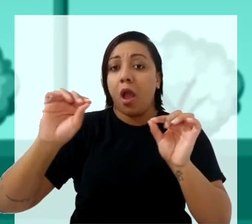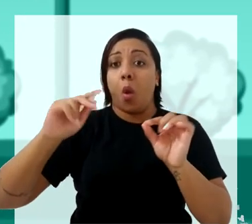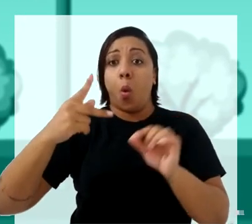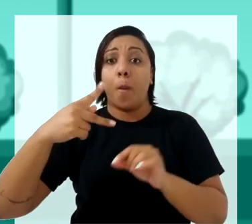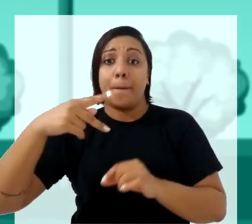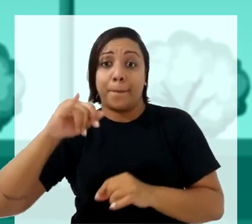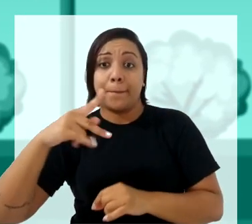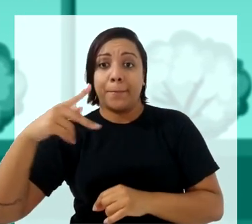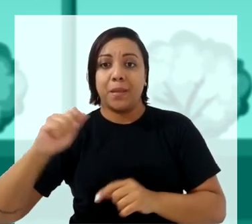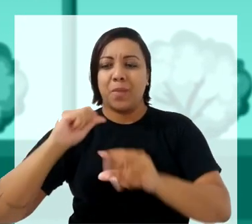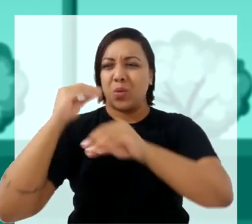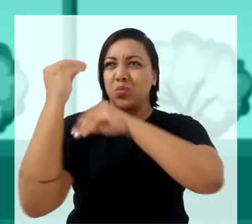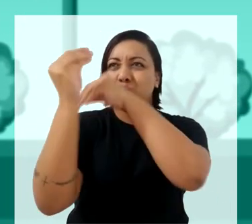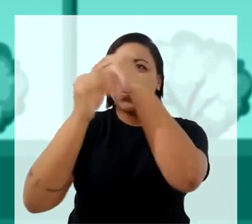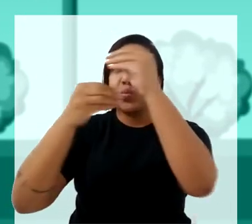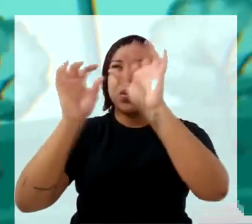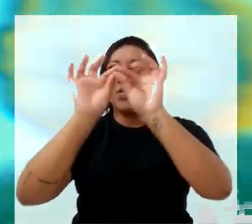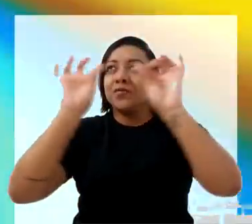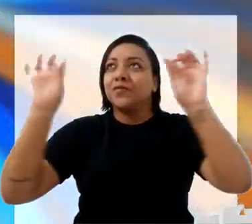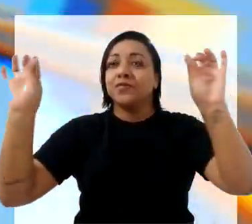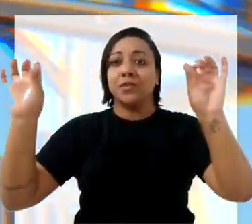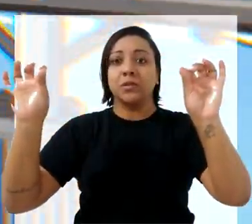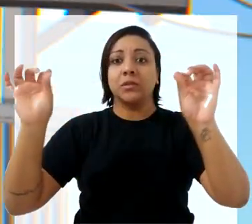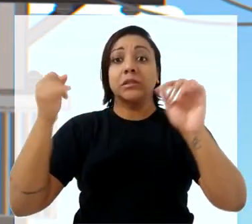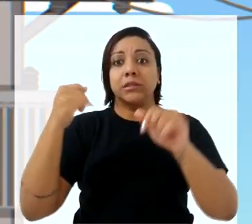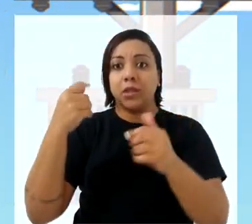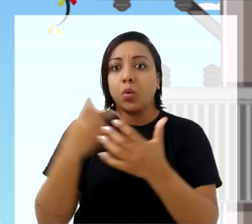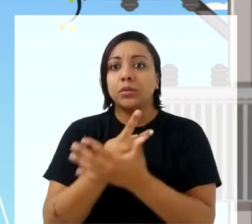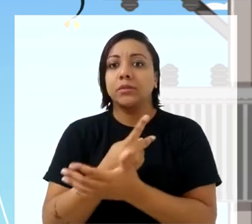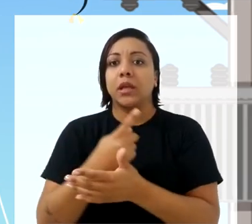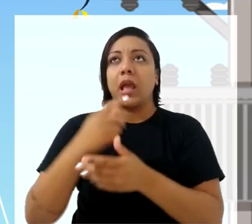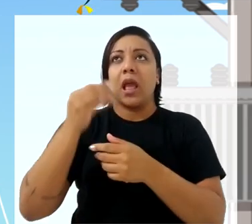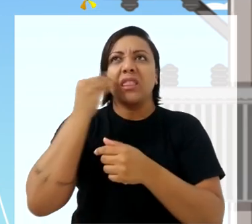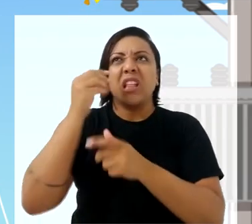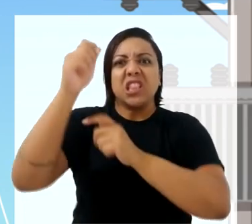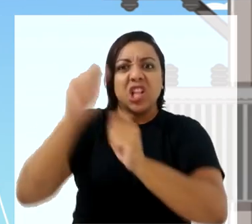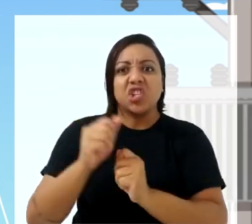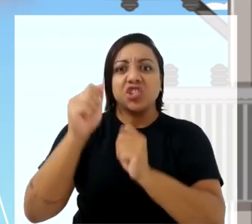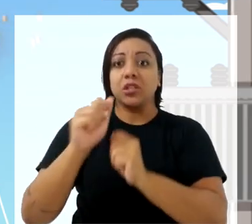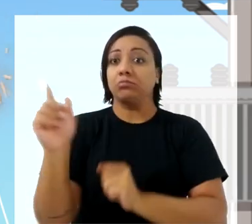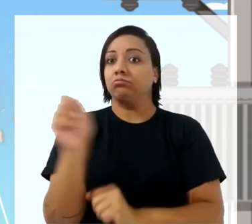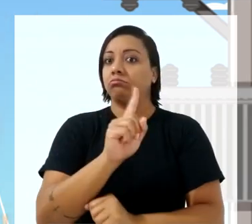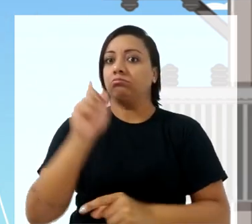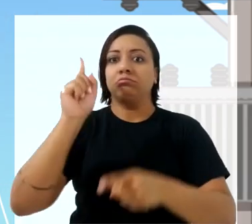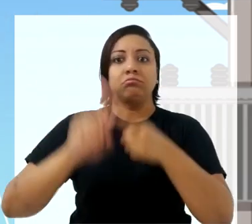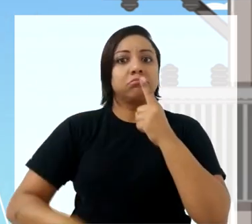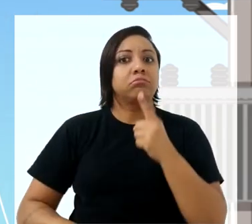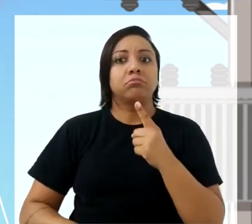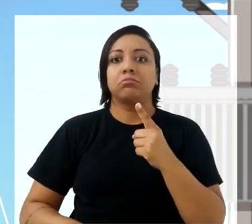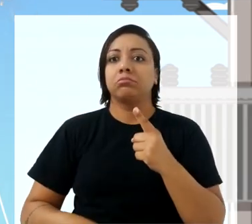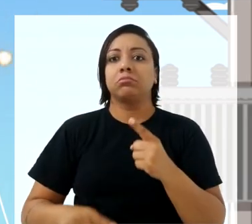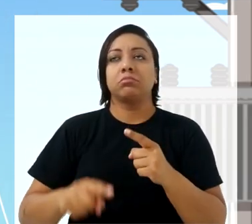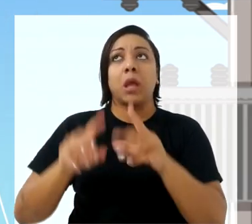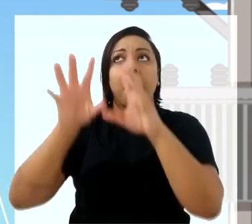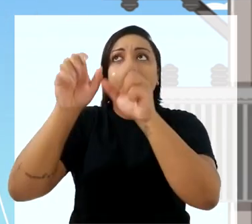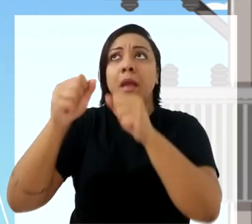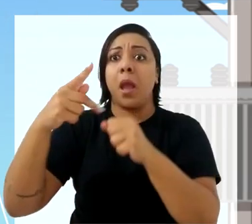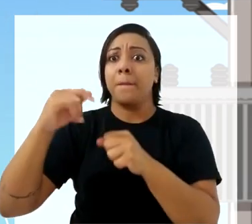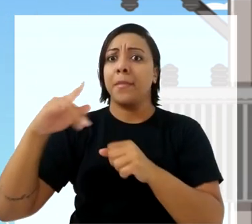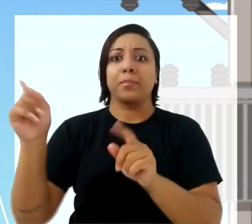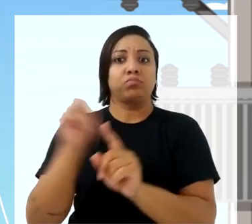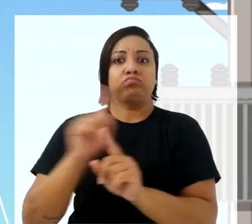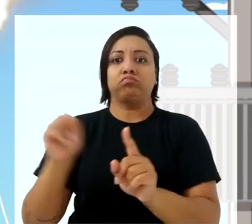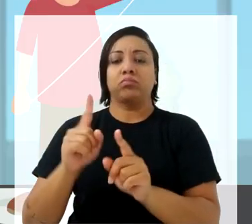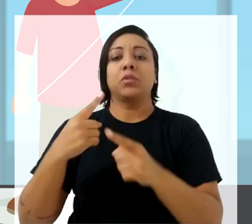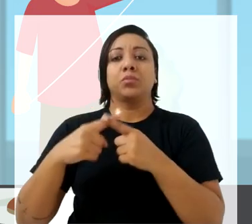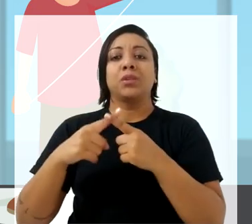ou da pipa se enroscar na fiação. Se isso acontecer, não tente tirá-la. Ao puxar a linha ou tentar resgatar a pipa,